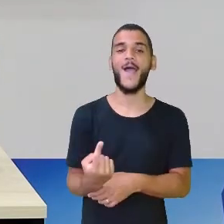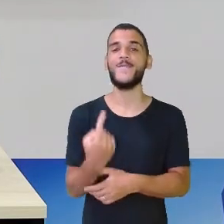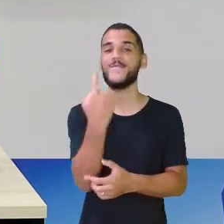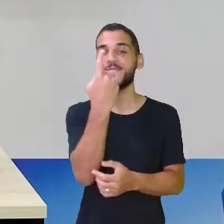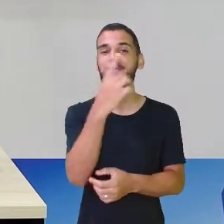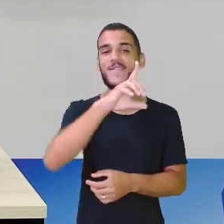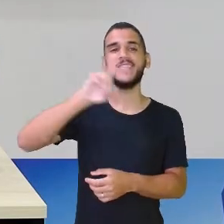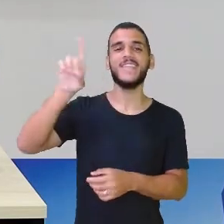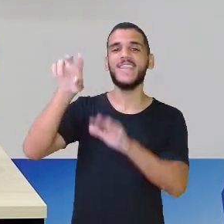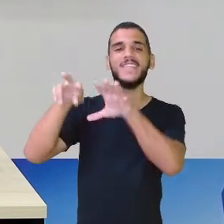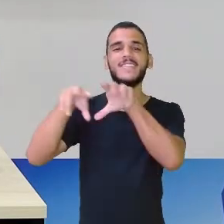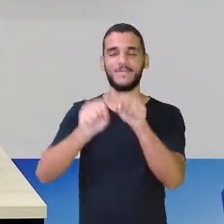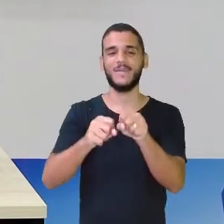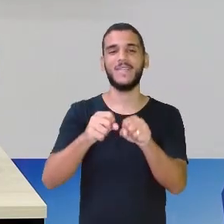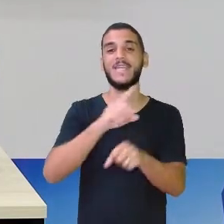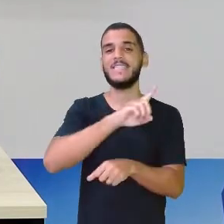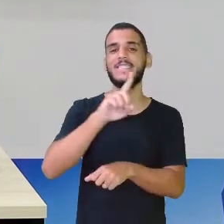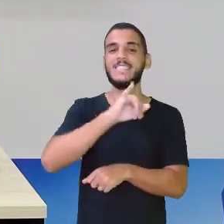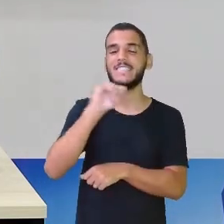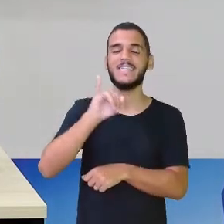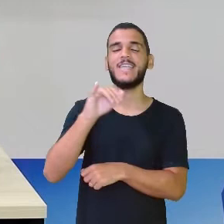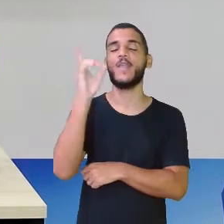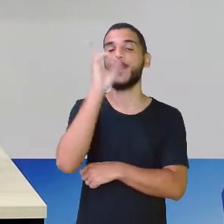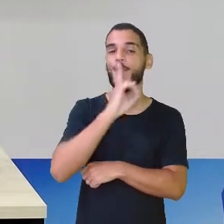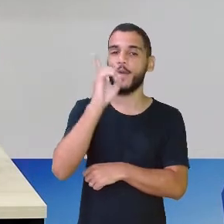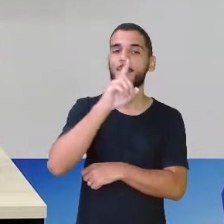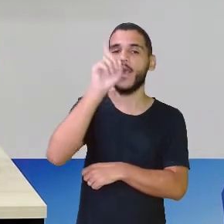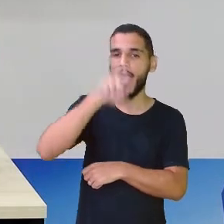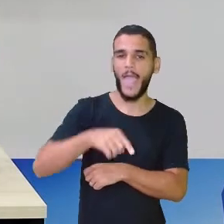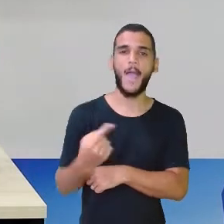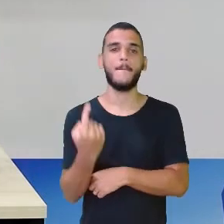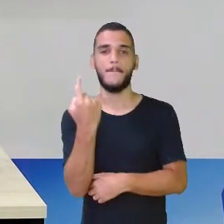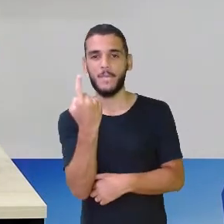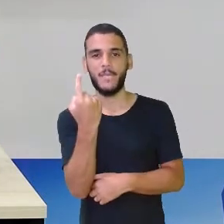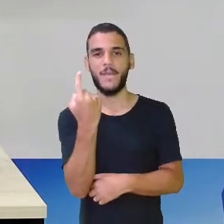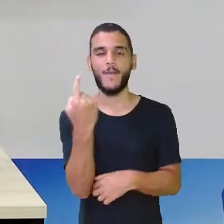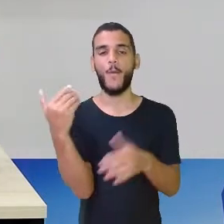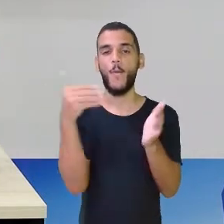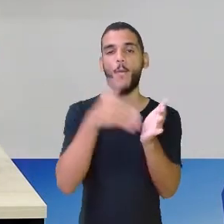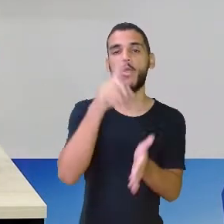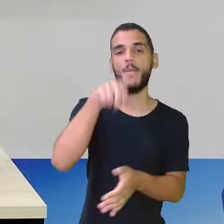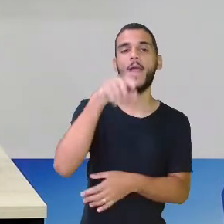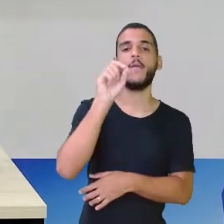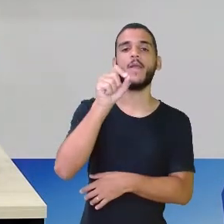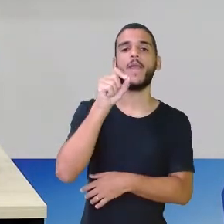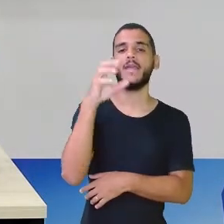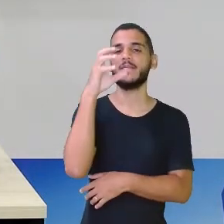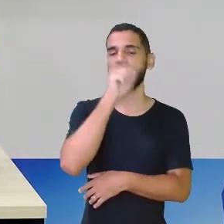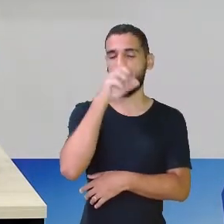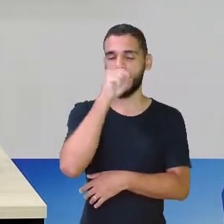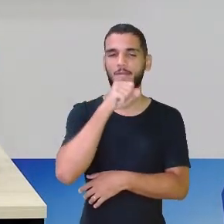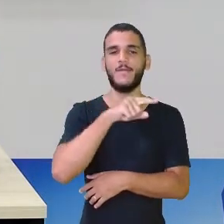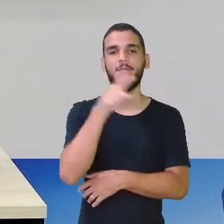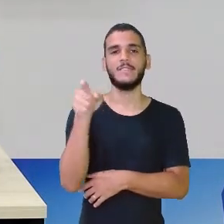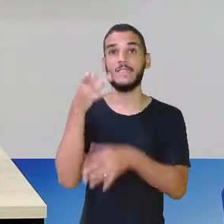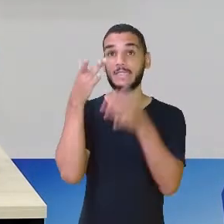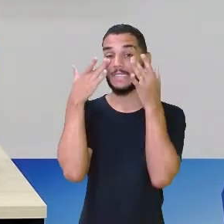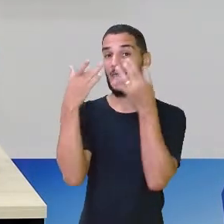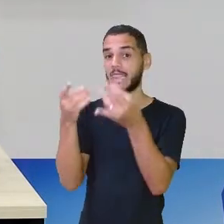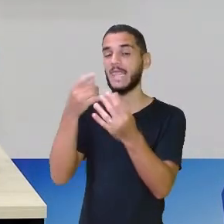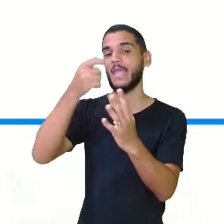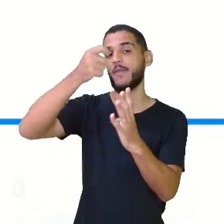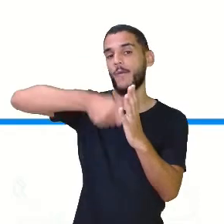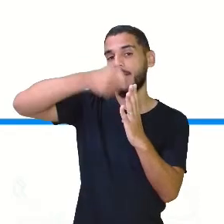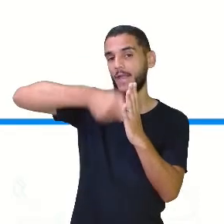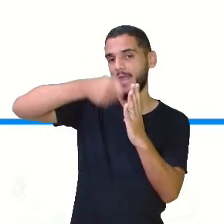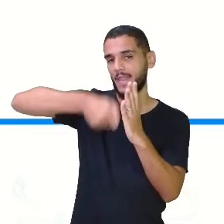semana e se domingo é o primeiro dia da semana, o último é o sábado. Olha aí vocês ligadinho no calendário e aí